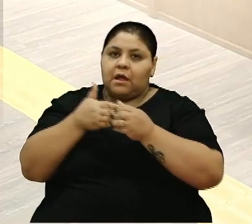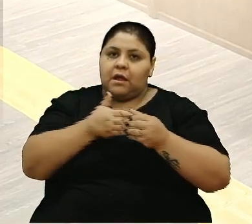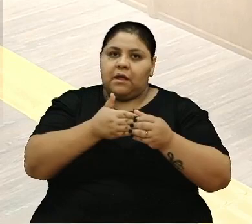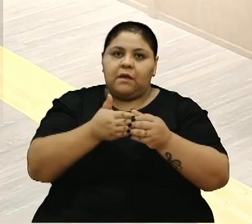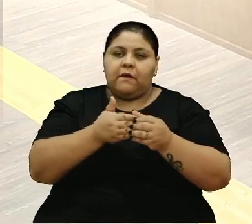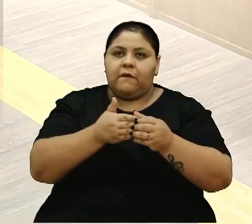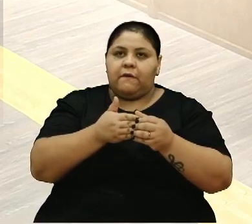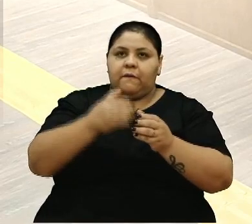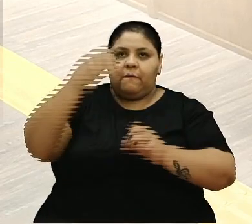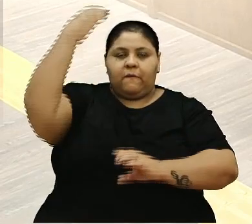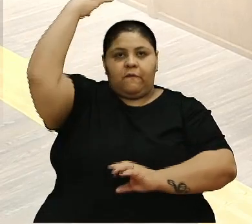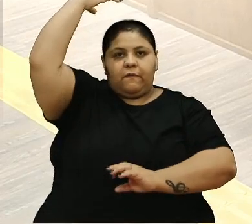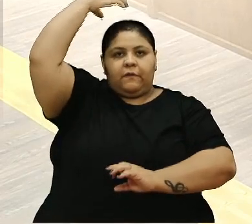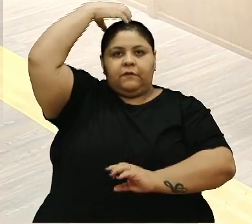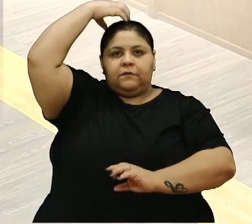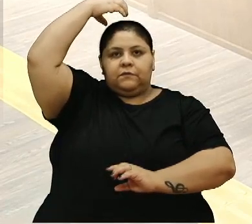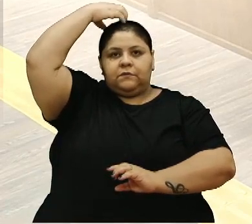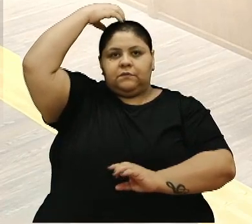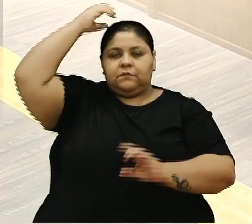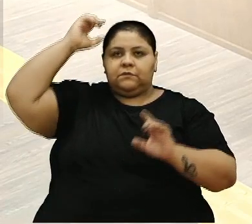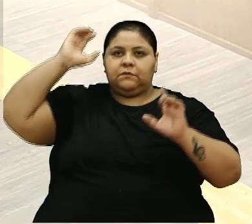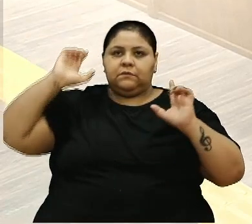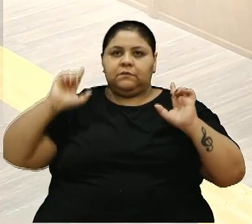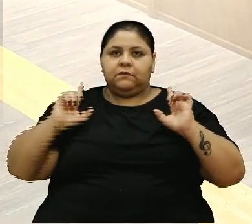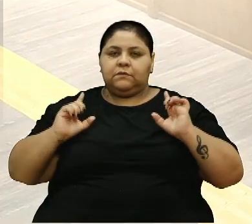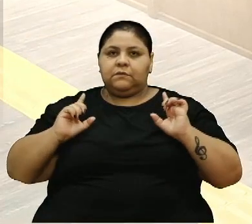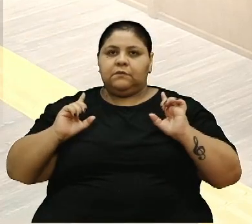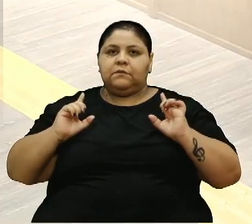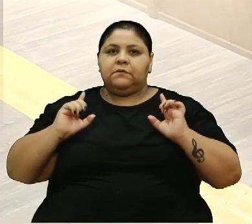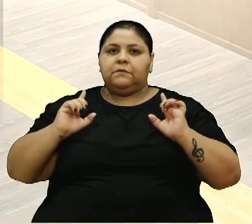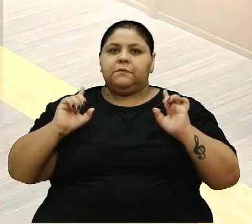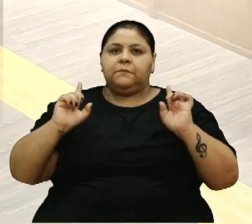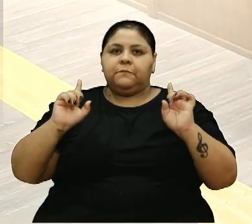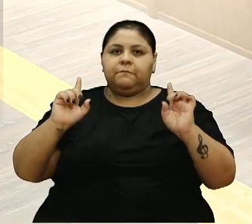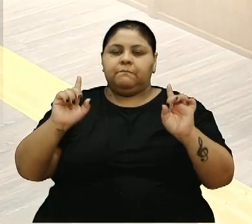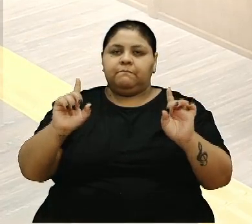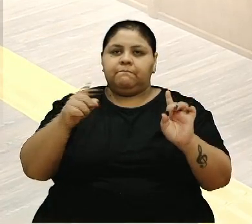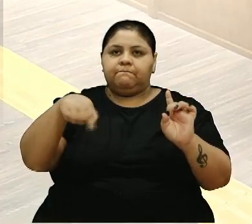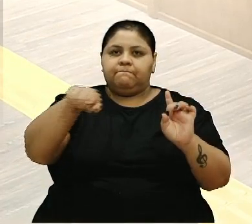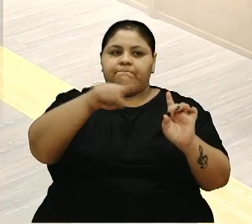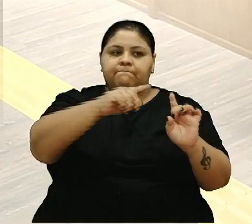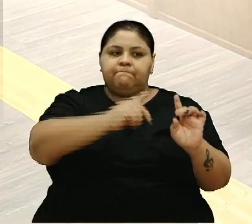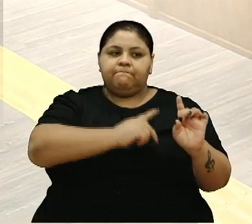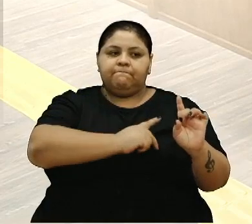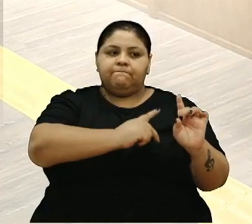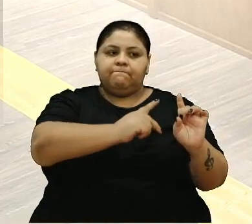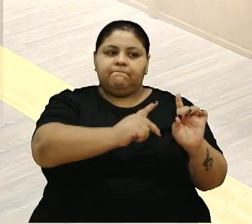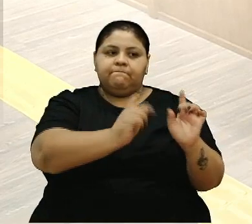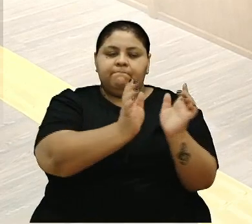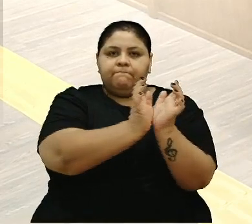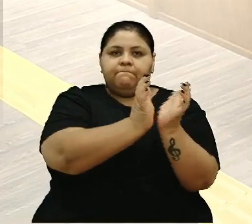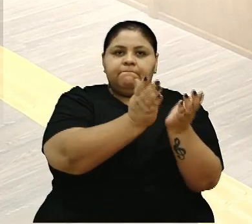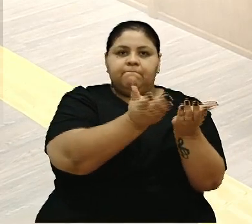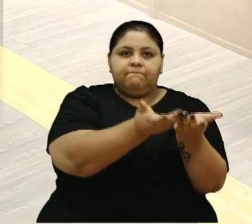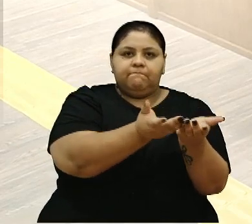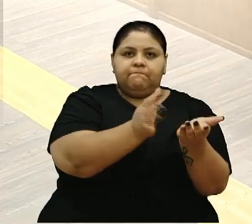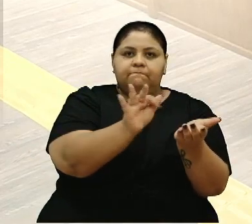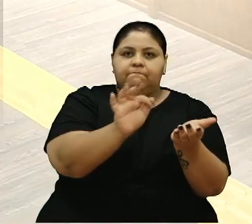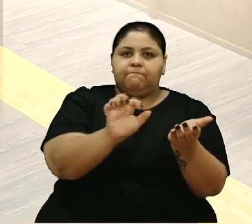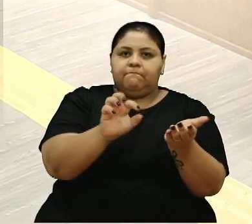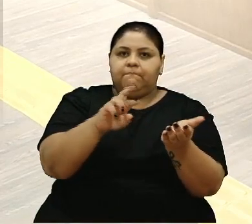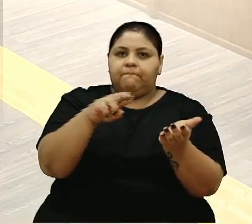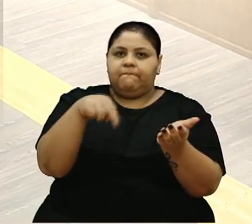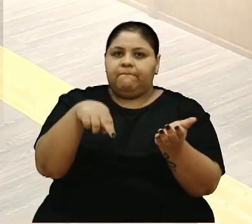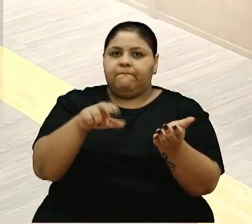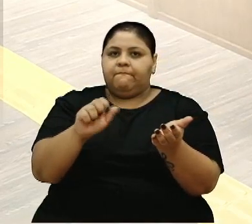rainha Lisandra Quinali, a princesa Letícia de Carvalho e o nosso presidente da comissão comunitária, Fernando Bertotto,